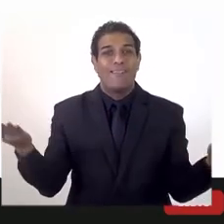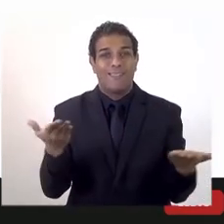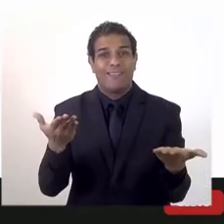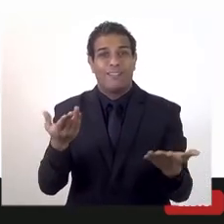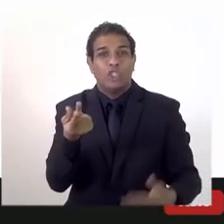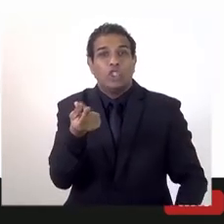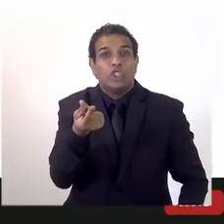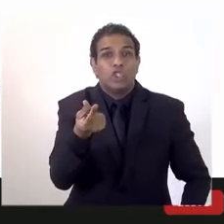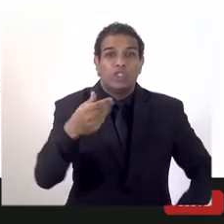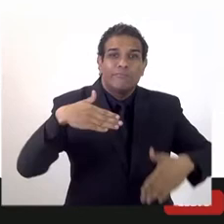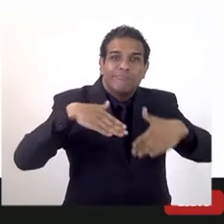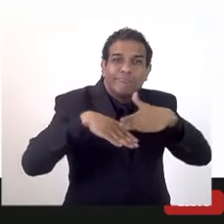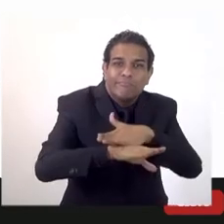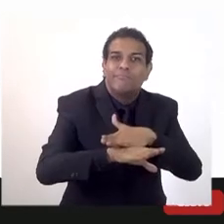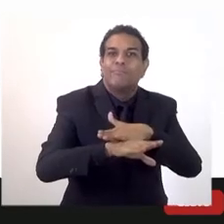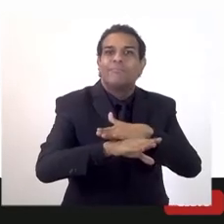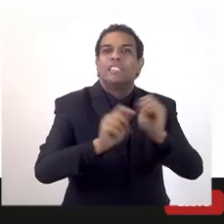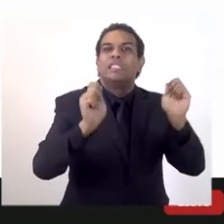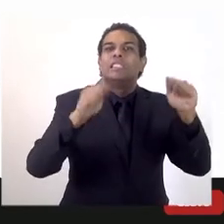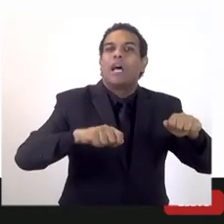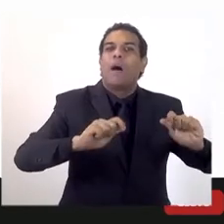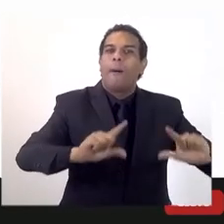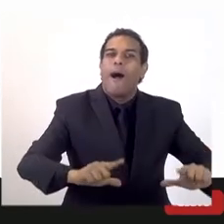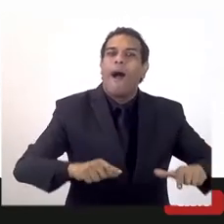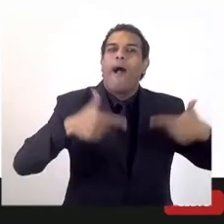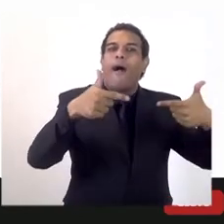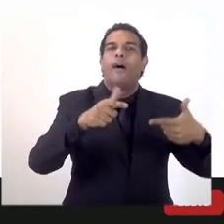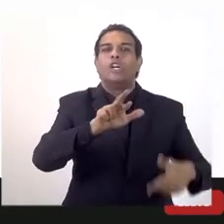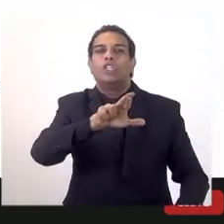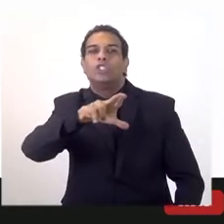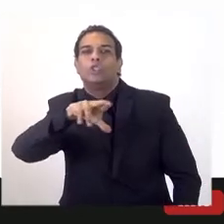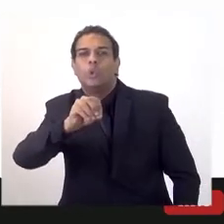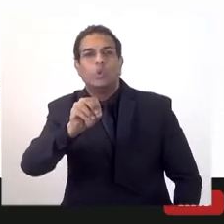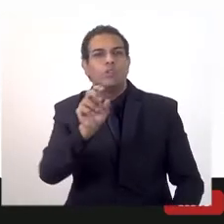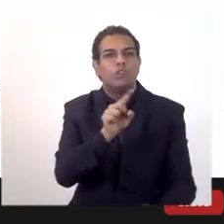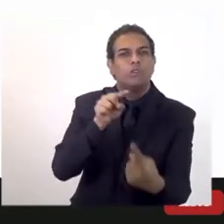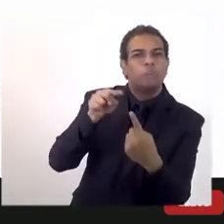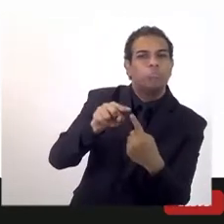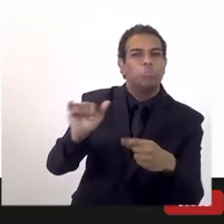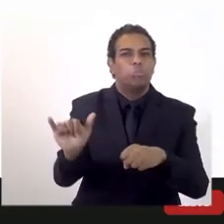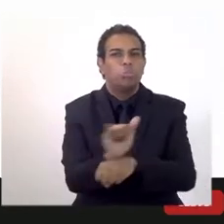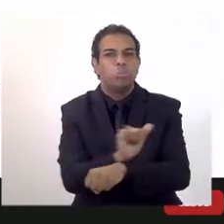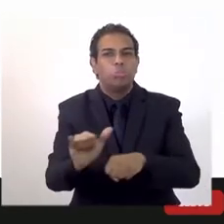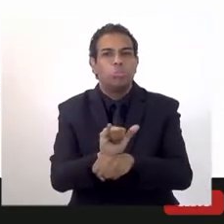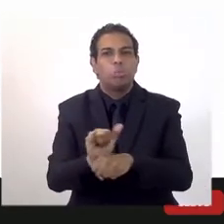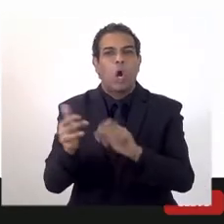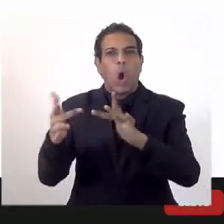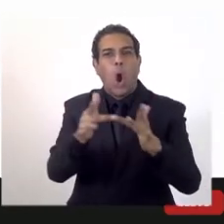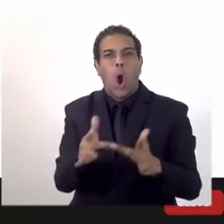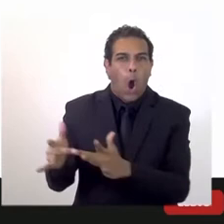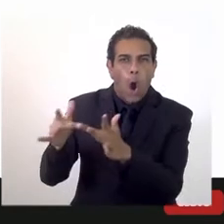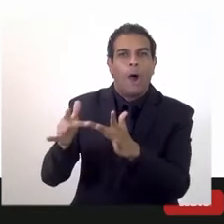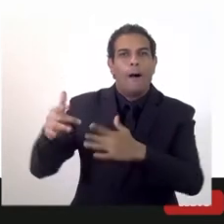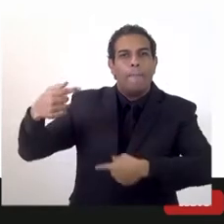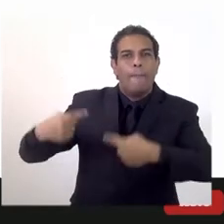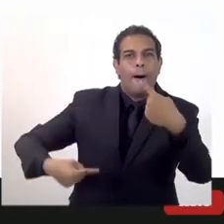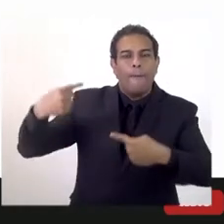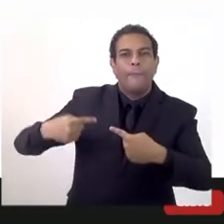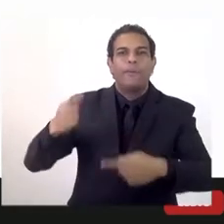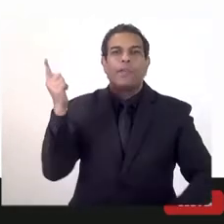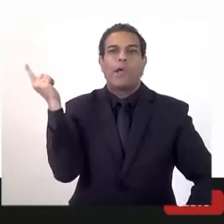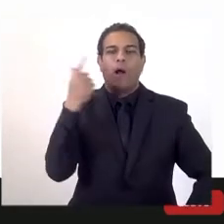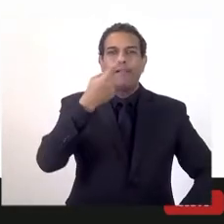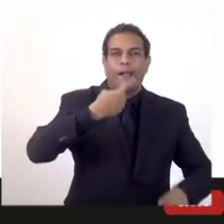servir como um fundo de investimento e ter uma estratégia, um planejamento, uma coordenação de políticas que nos leve a um círculo